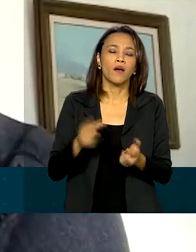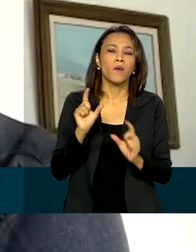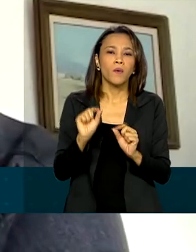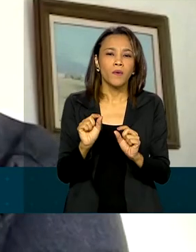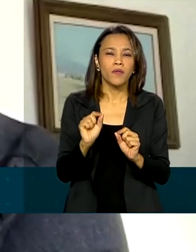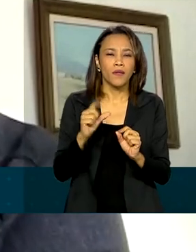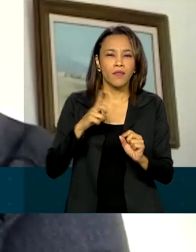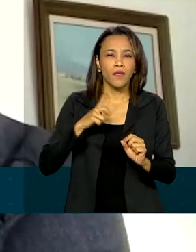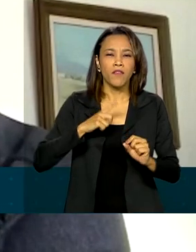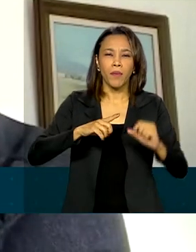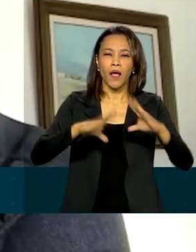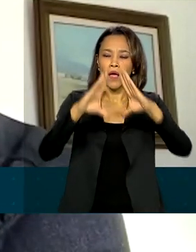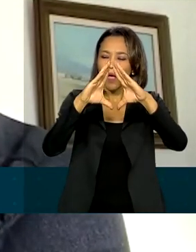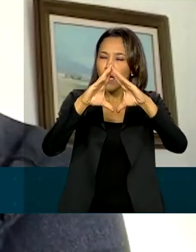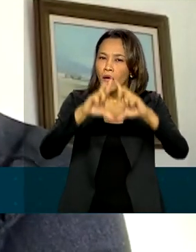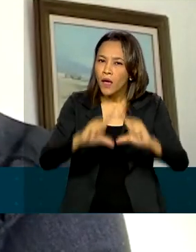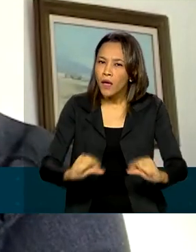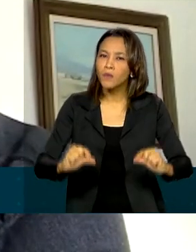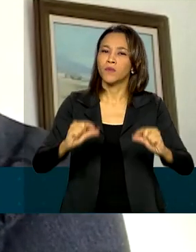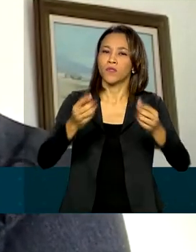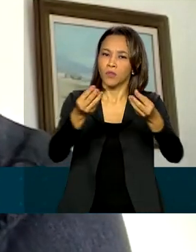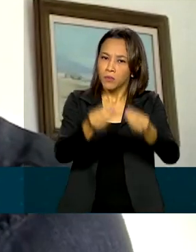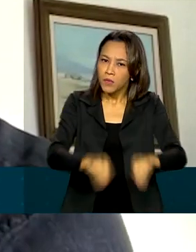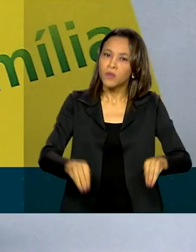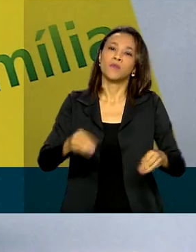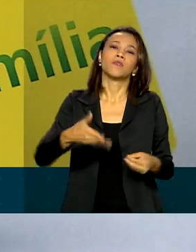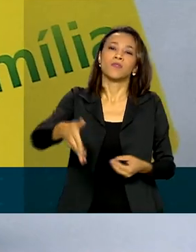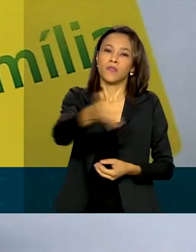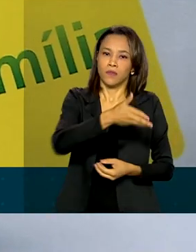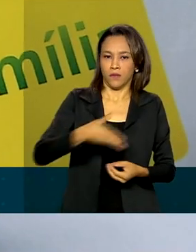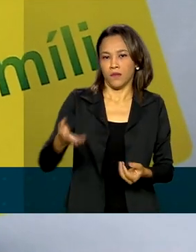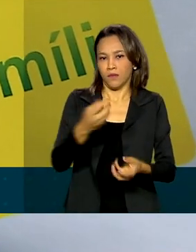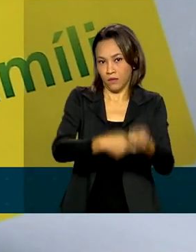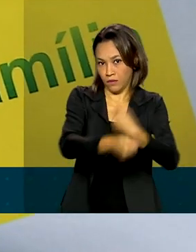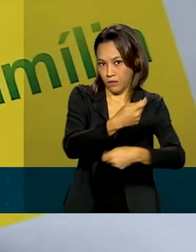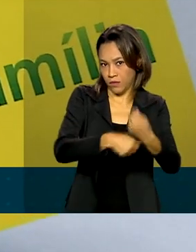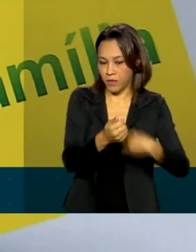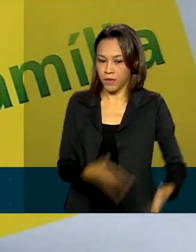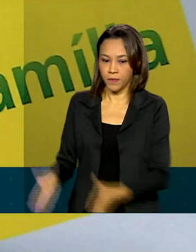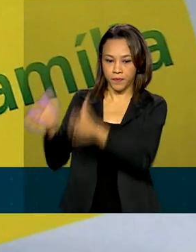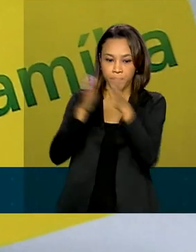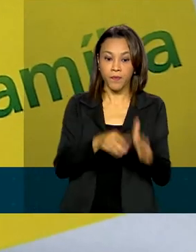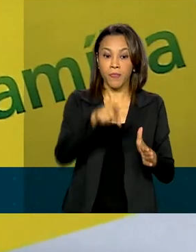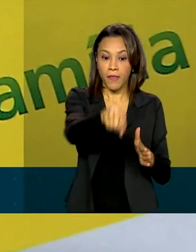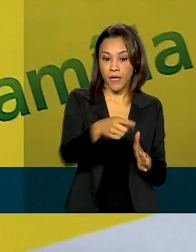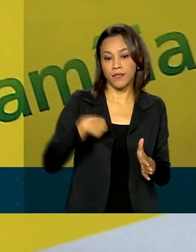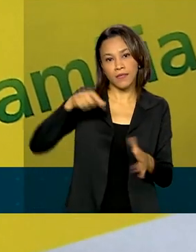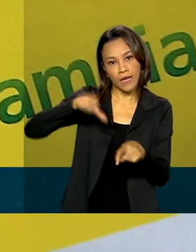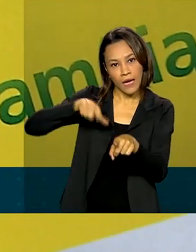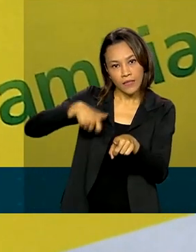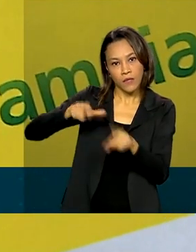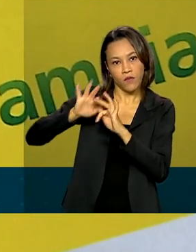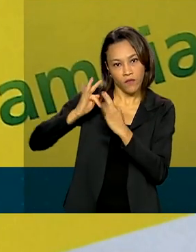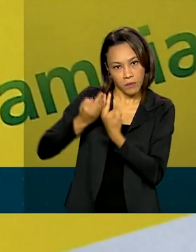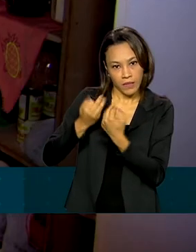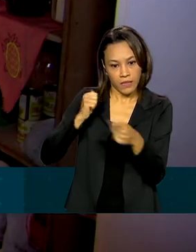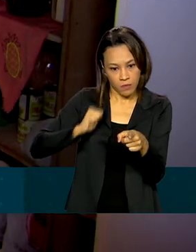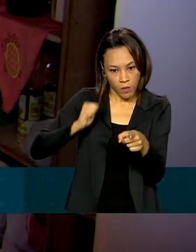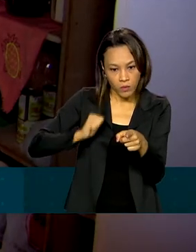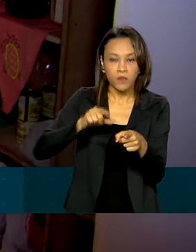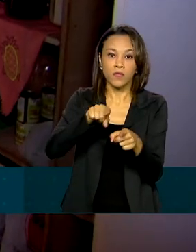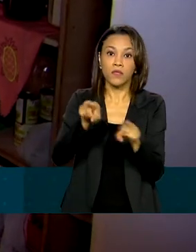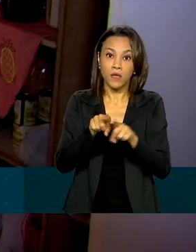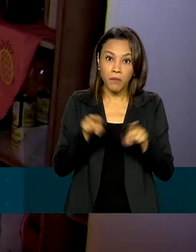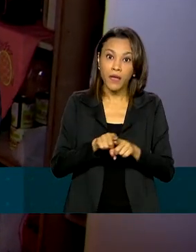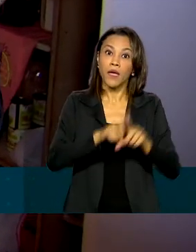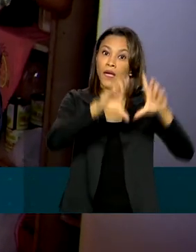minimização dos efeitos da pandemia sobre a economia. Os programas de transferência de renda, como o Bolsa Família, também evitaram que